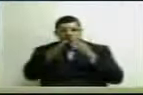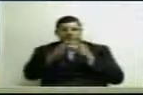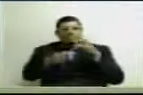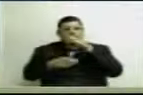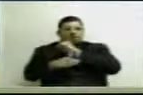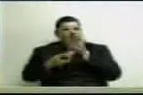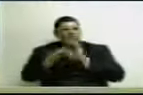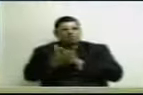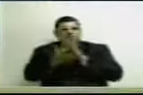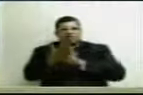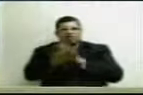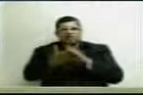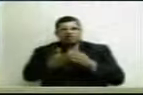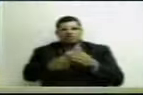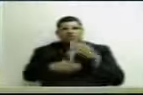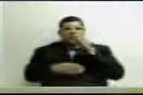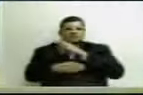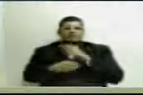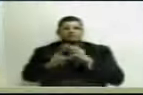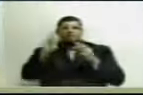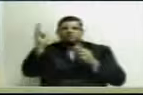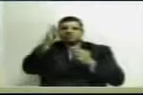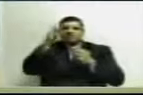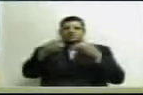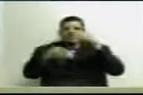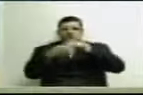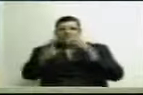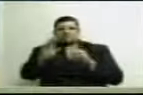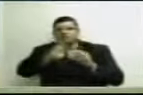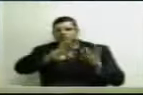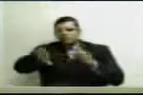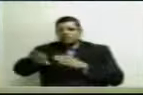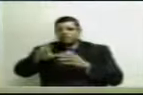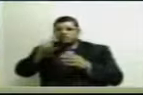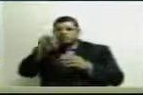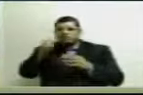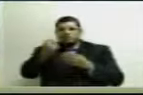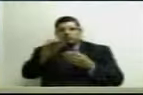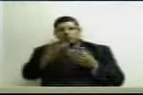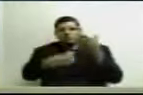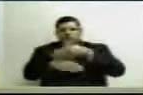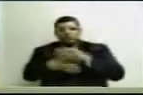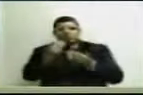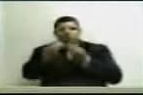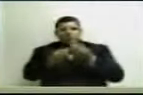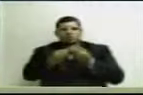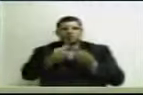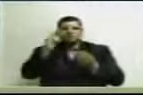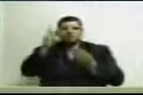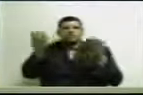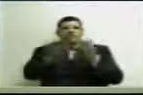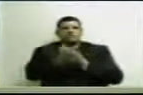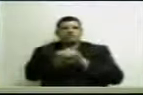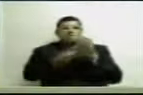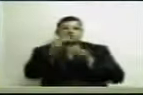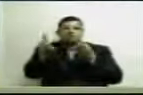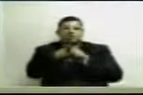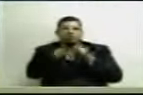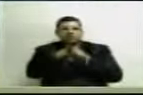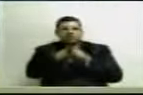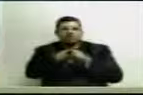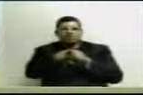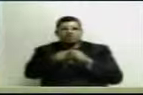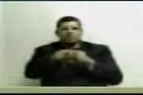máximos de margem de valor agregado, de margem de lucro, tanto do atacadista para o varejista, como do